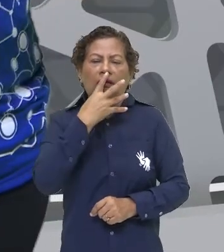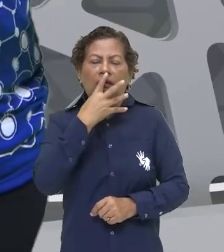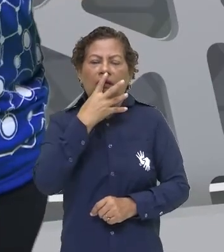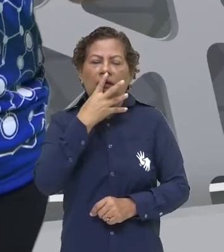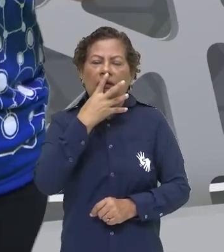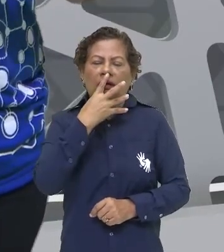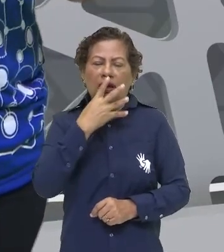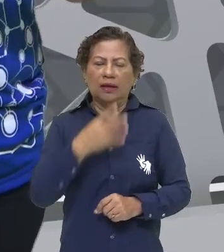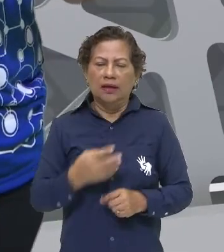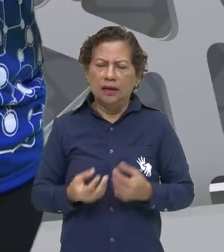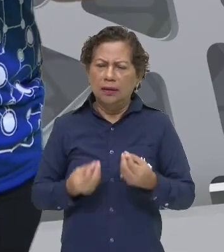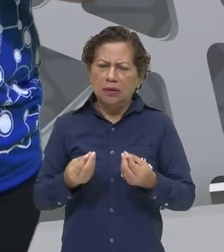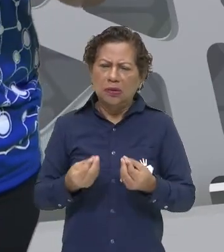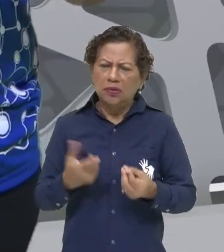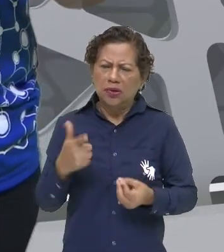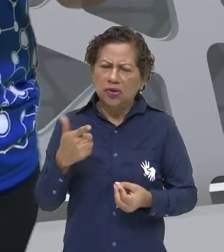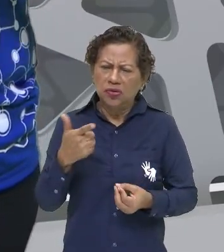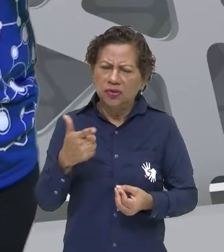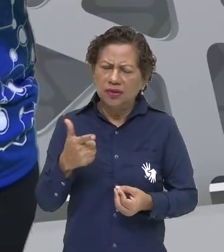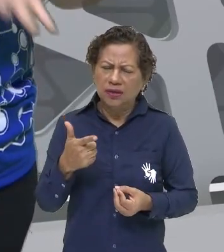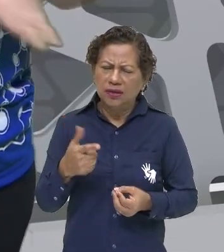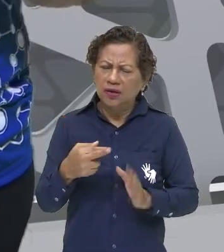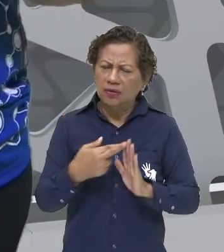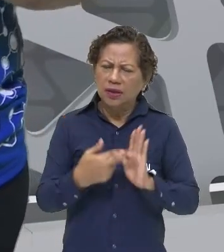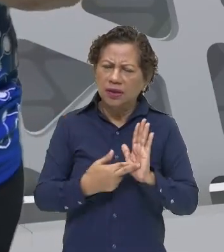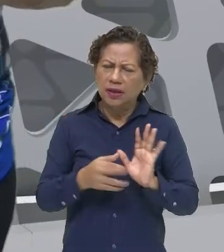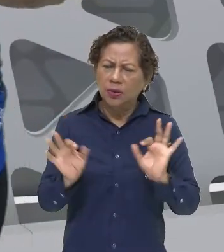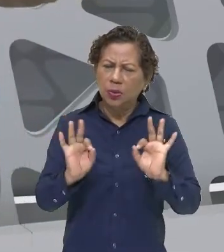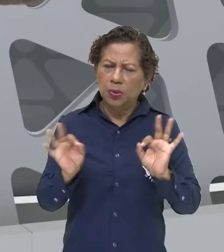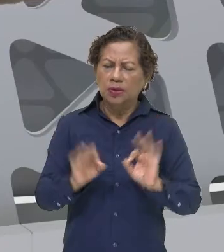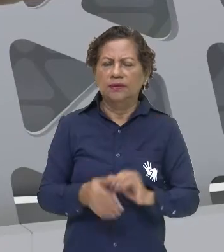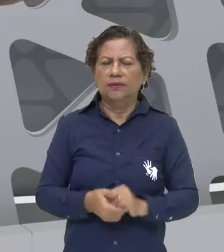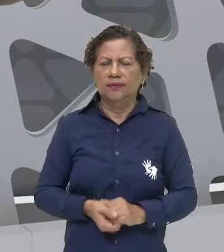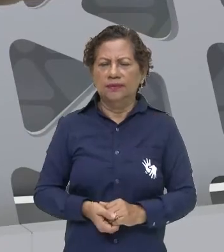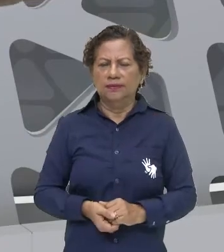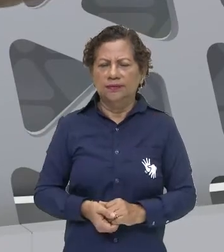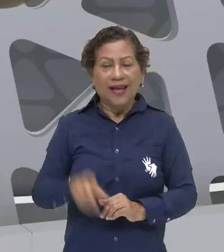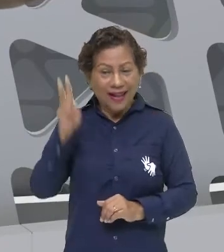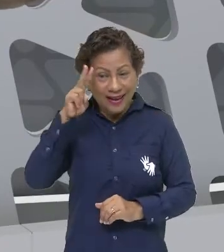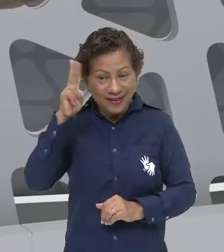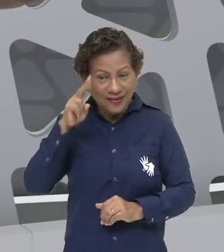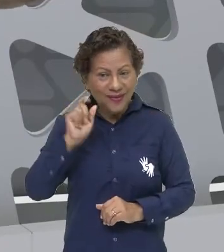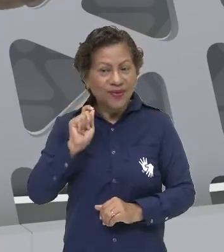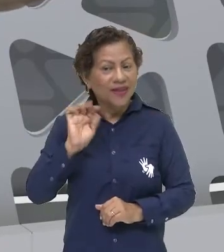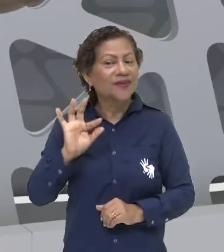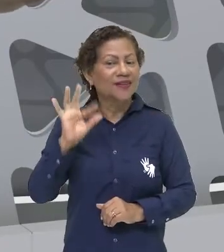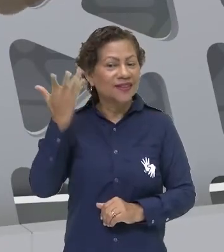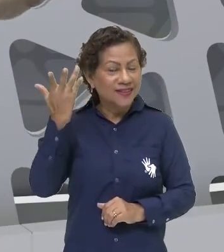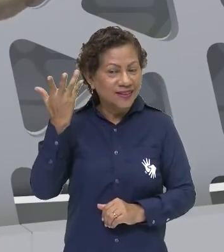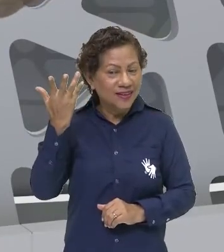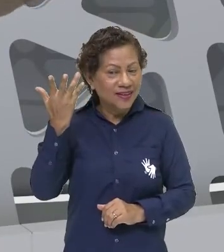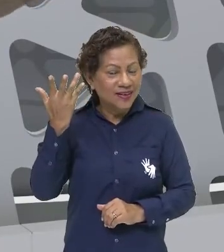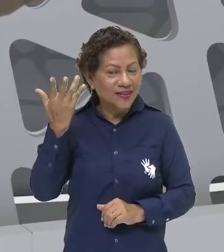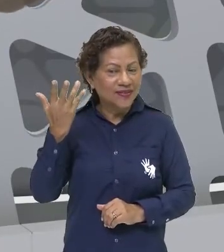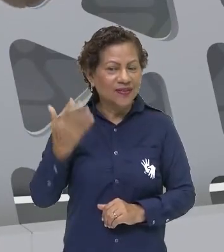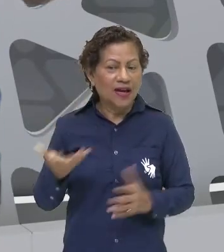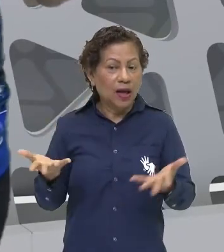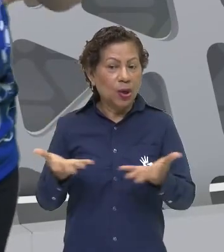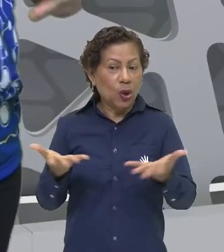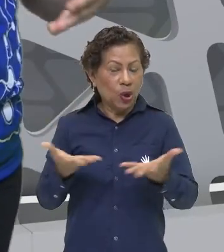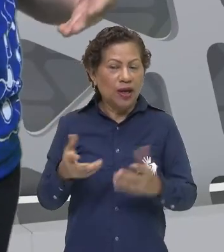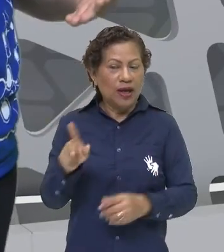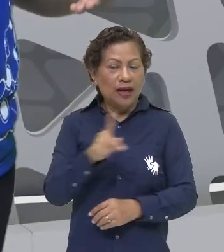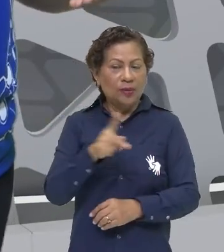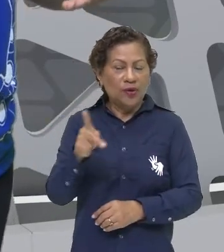epa, isso não estava na regra, isso não acontecia, foi o que aconteceu aqui no nosso estúdio, na nossa sala de aula, quando a